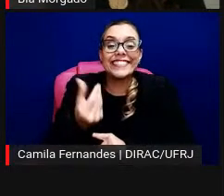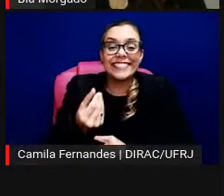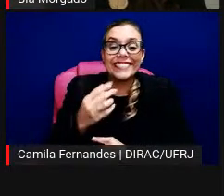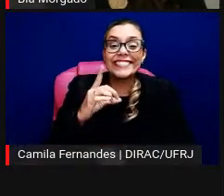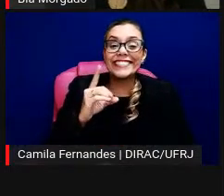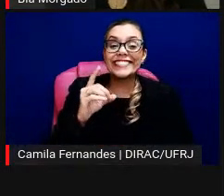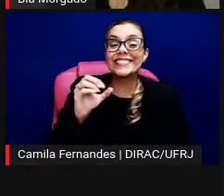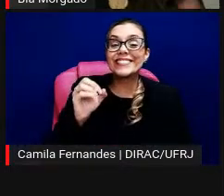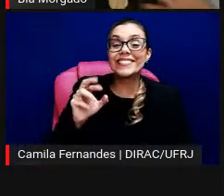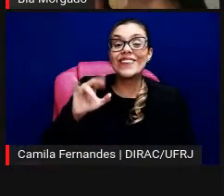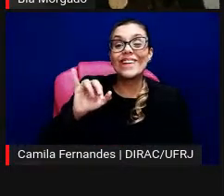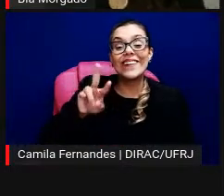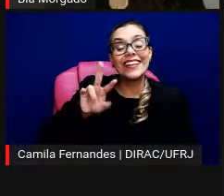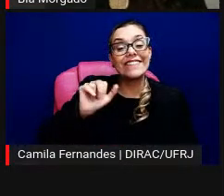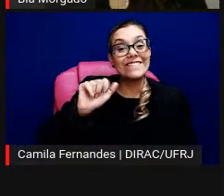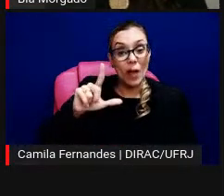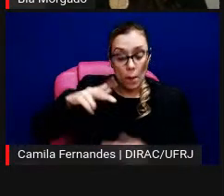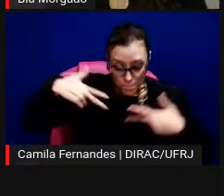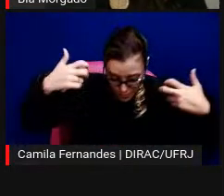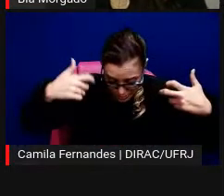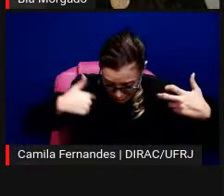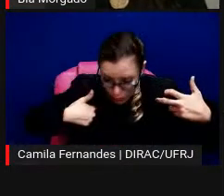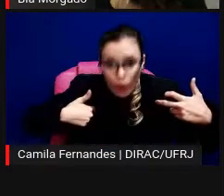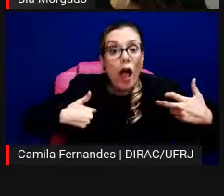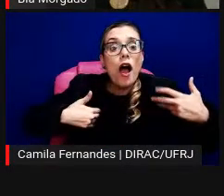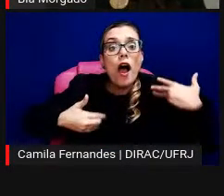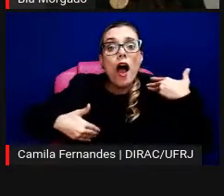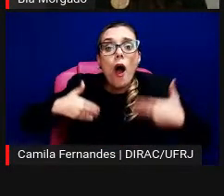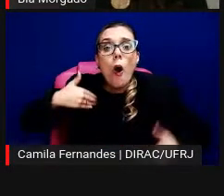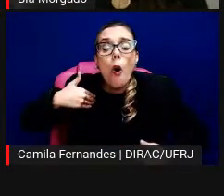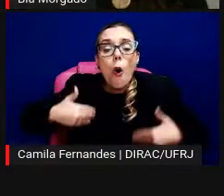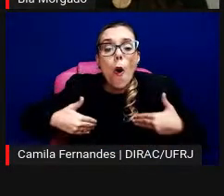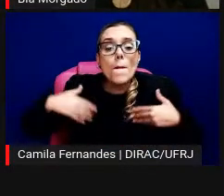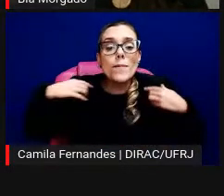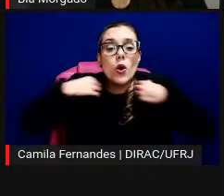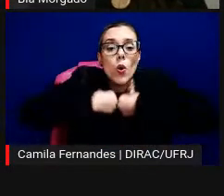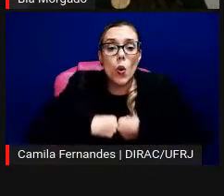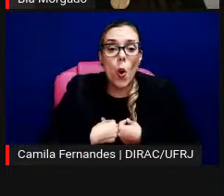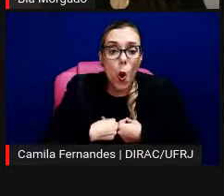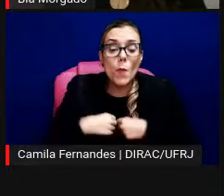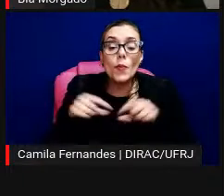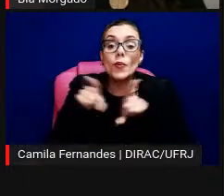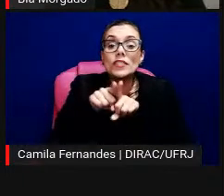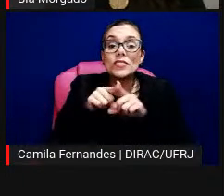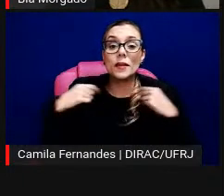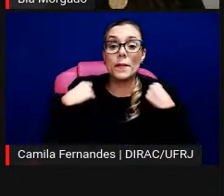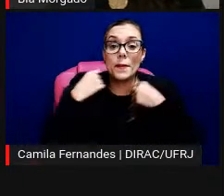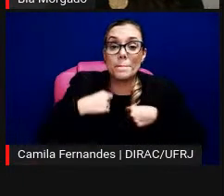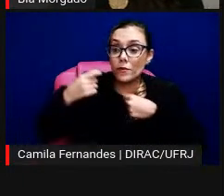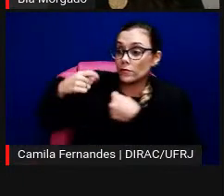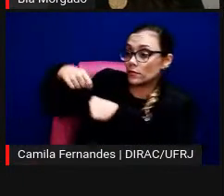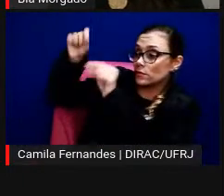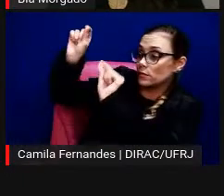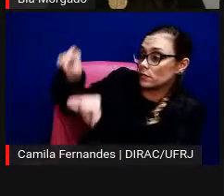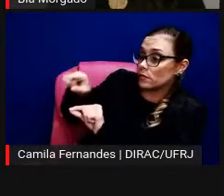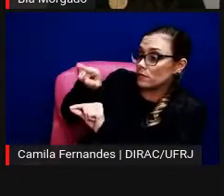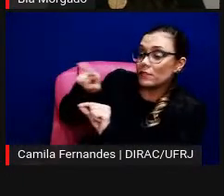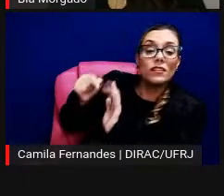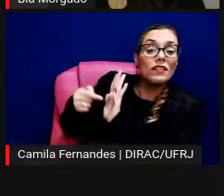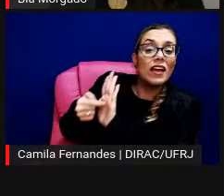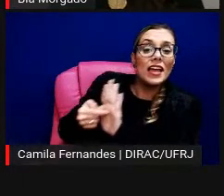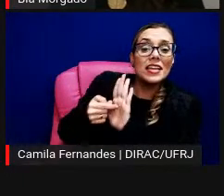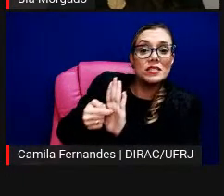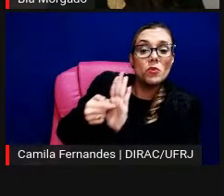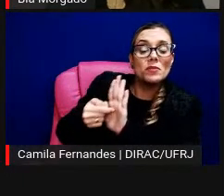percebeu que ele estava vestido no parangolé e o casaco dele tinha ficado pendurado dentro da exposição. A exposição foi fechada